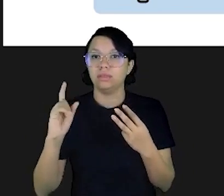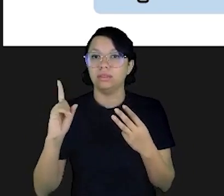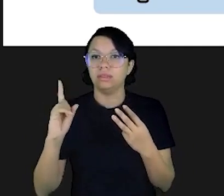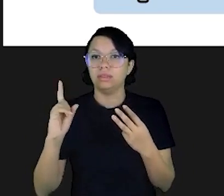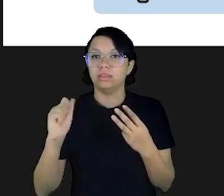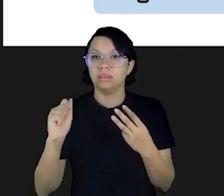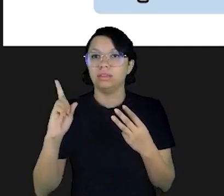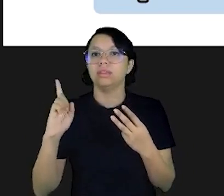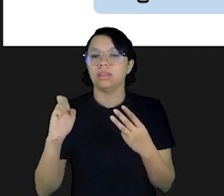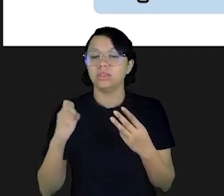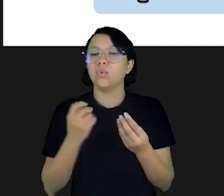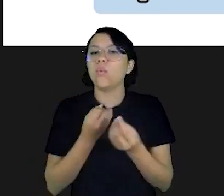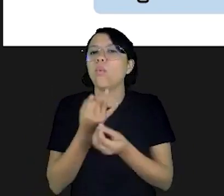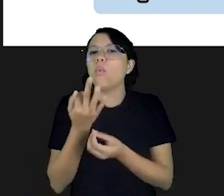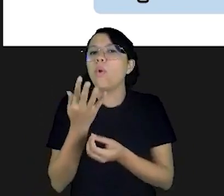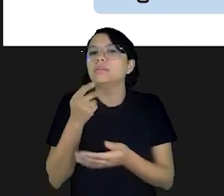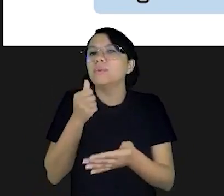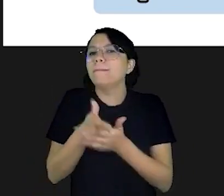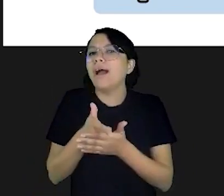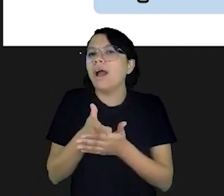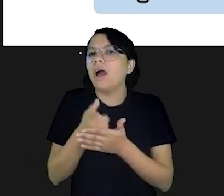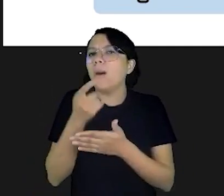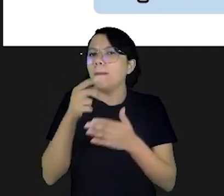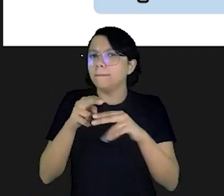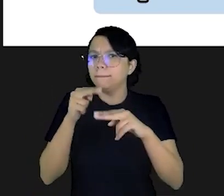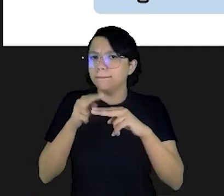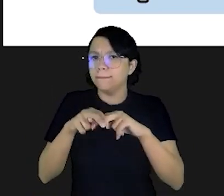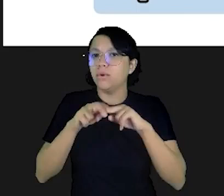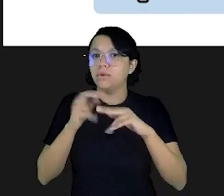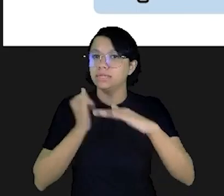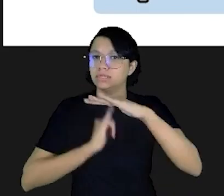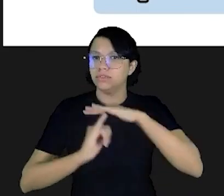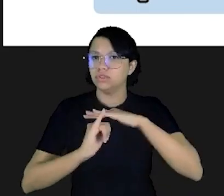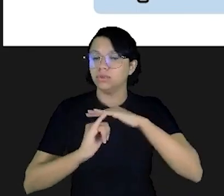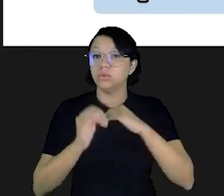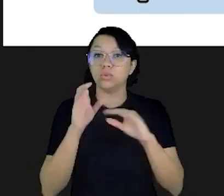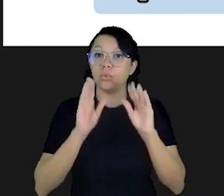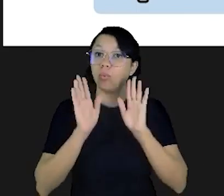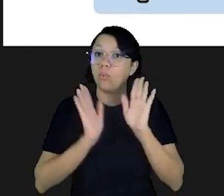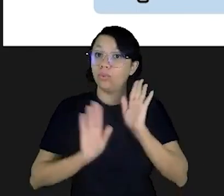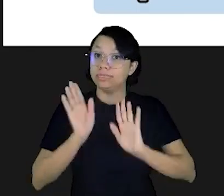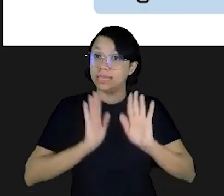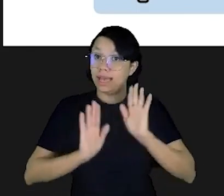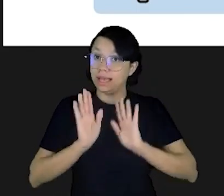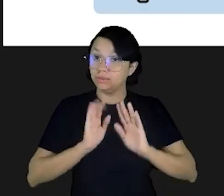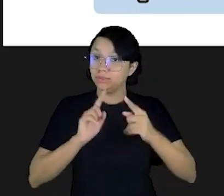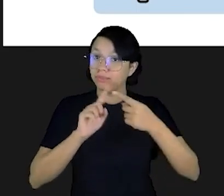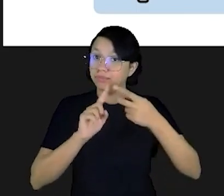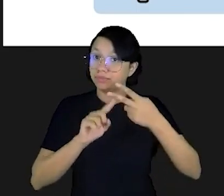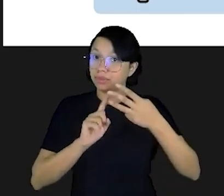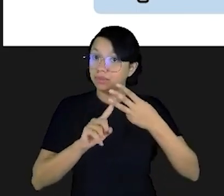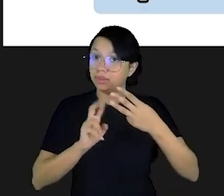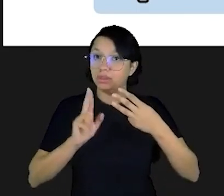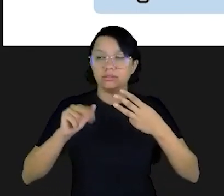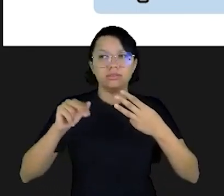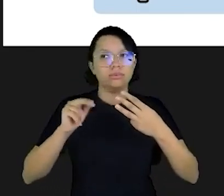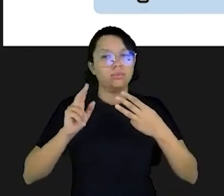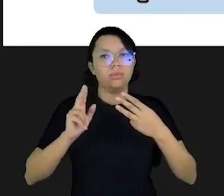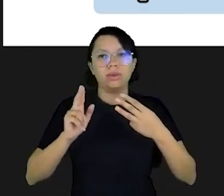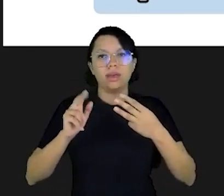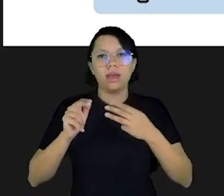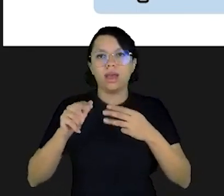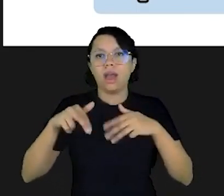lhe pagando por aquele investimento. Muito cuidado porque esses três elementos nunca andam de forma positiva